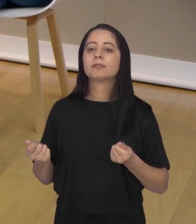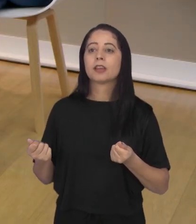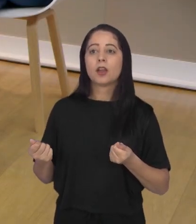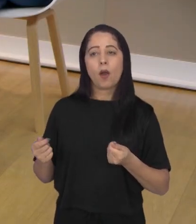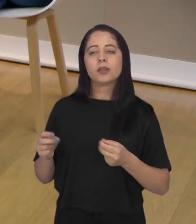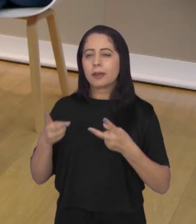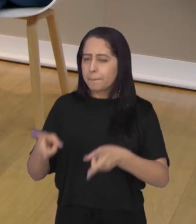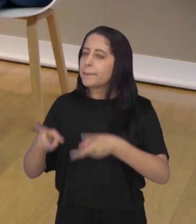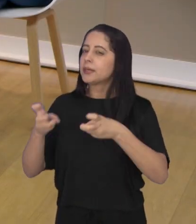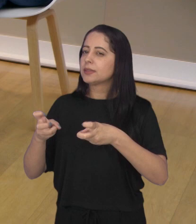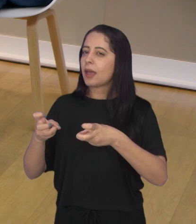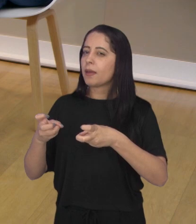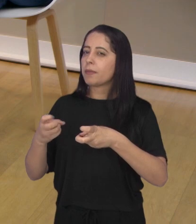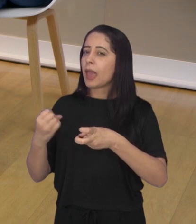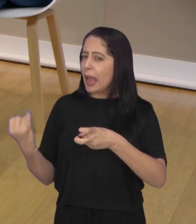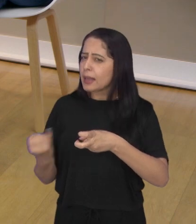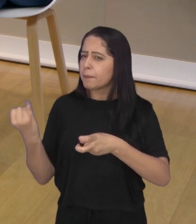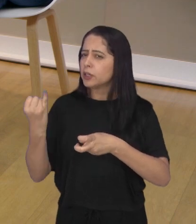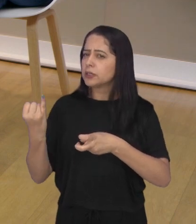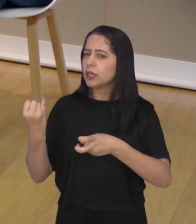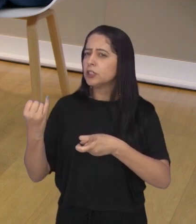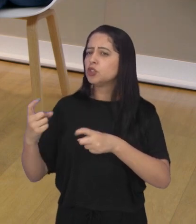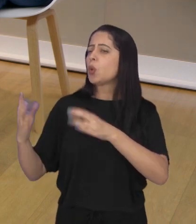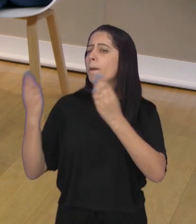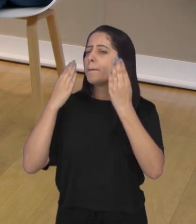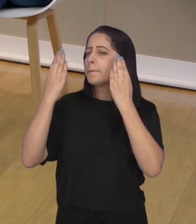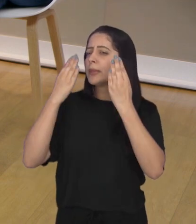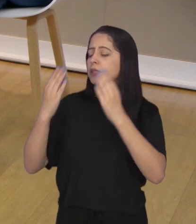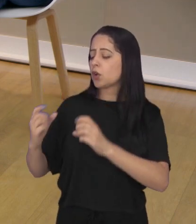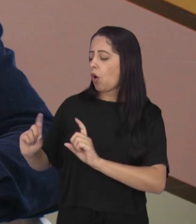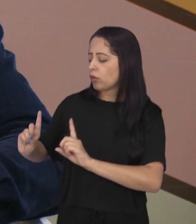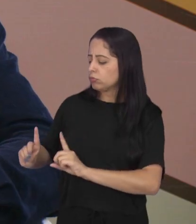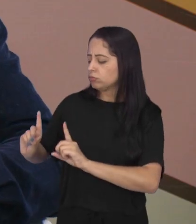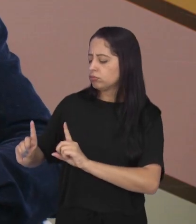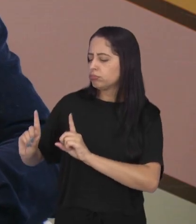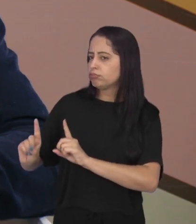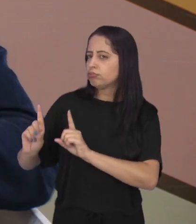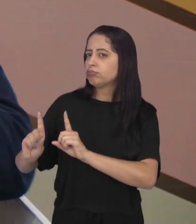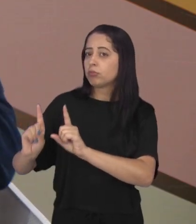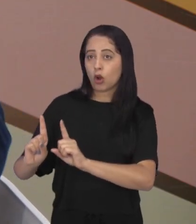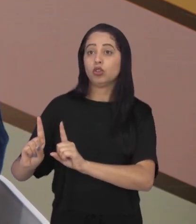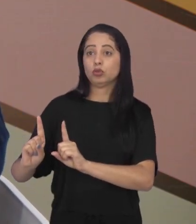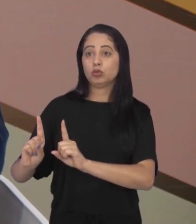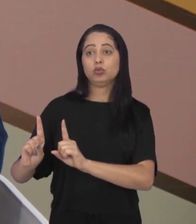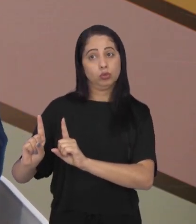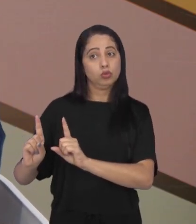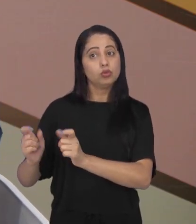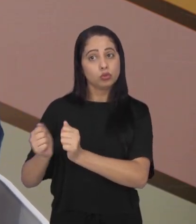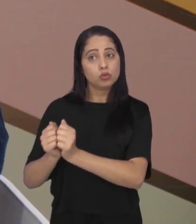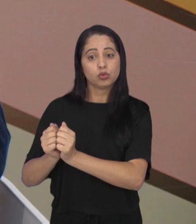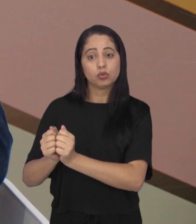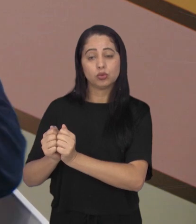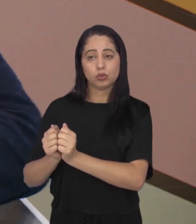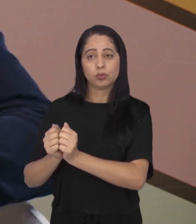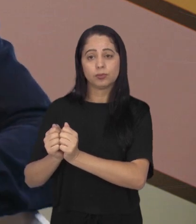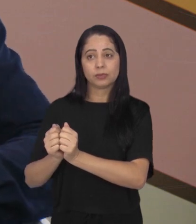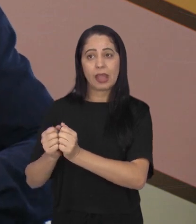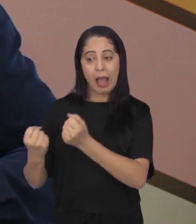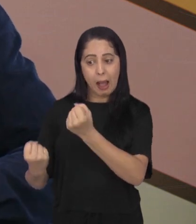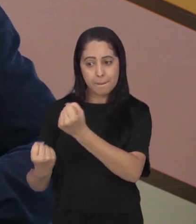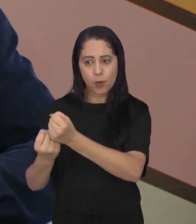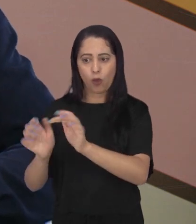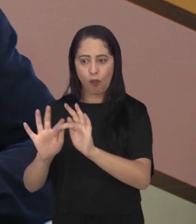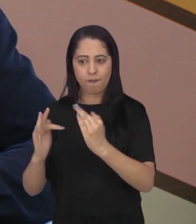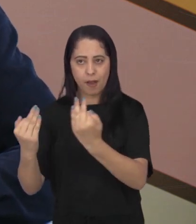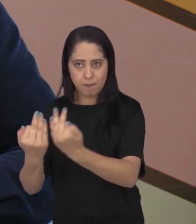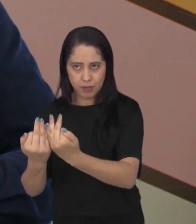percebo ali a importância do psicólogo estar nesse local, né? Tanto para a família, como também para